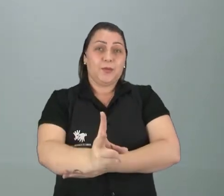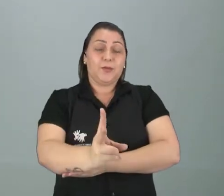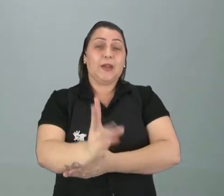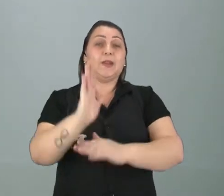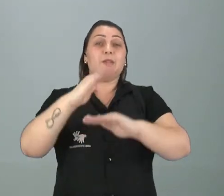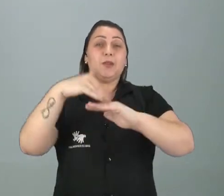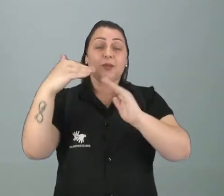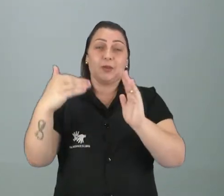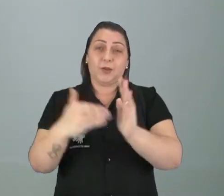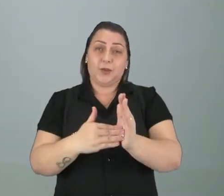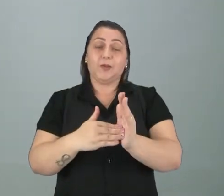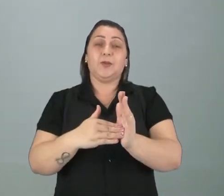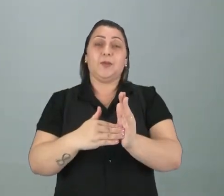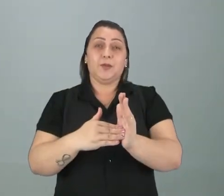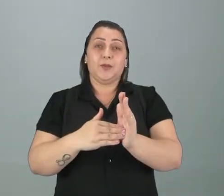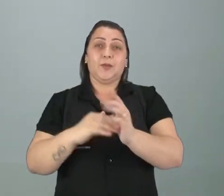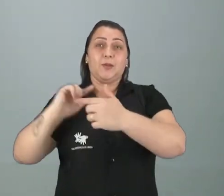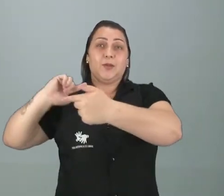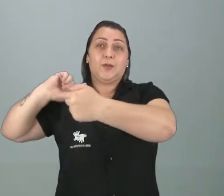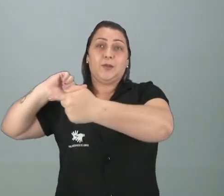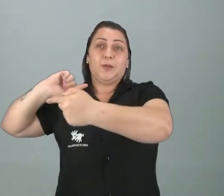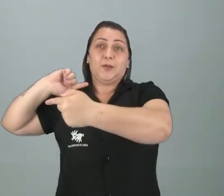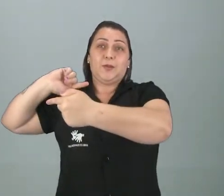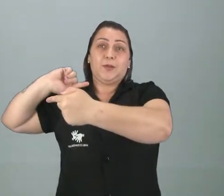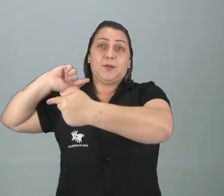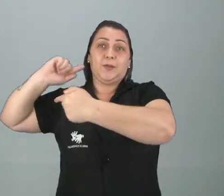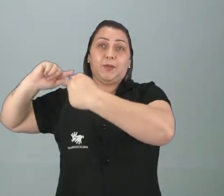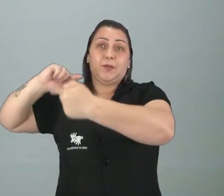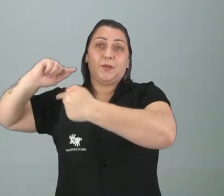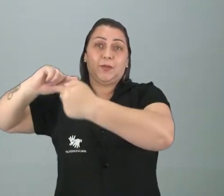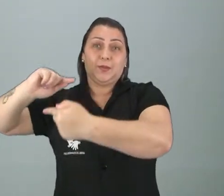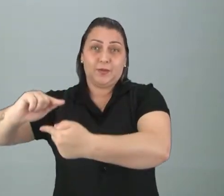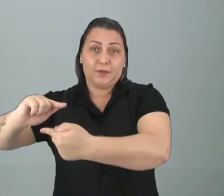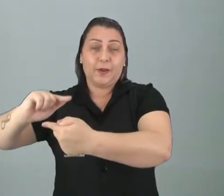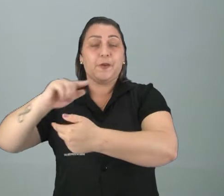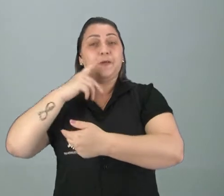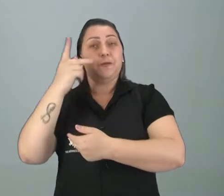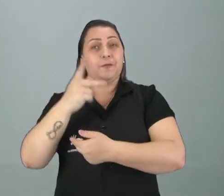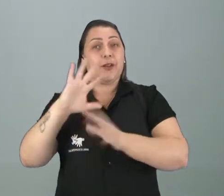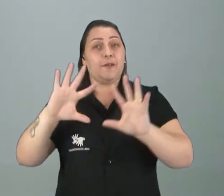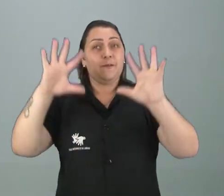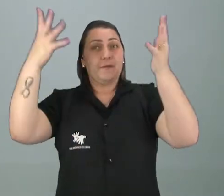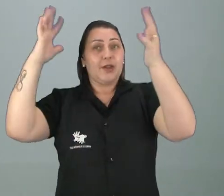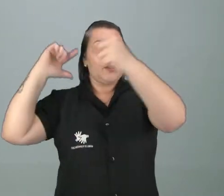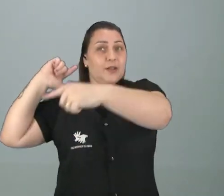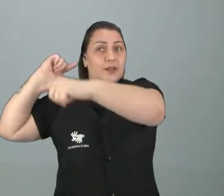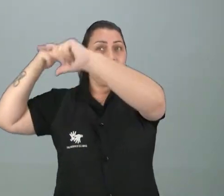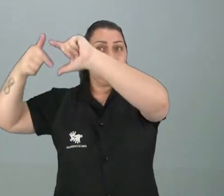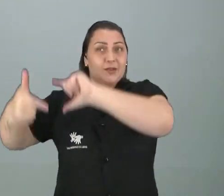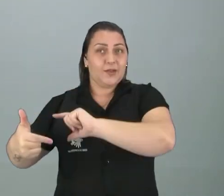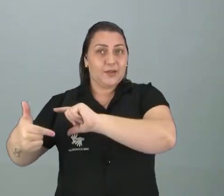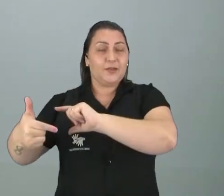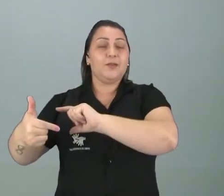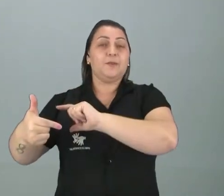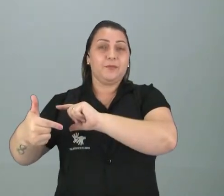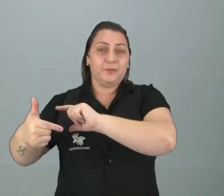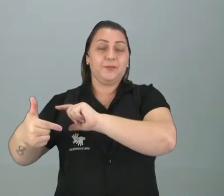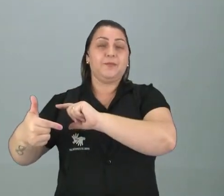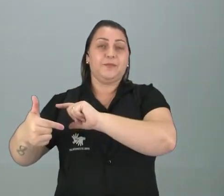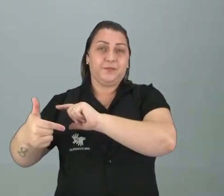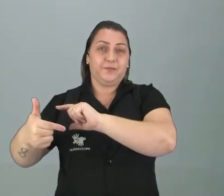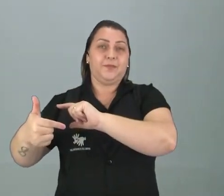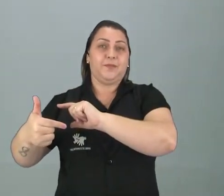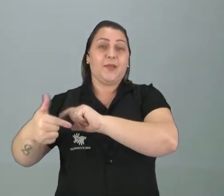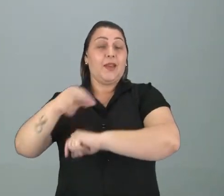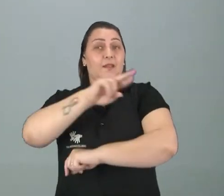Todos eles vão passando, né? De geração para geração. Porque quando fala festa tradicional, uma festa de tradição, né?